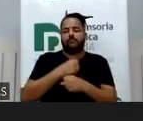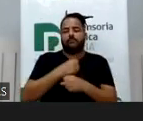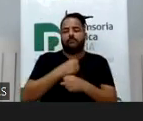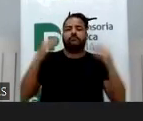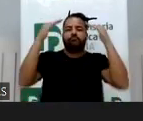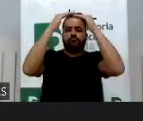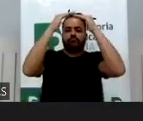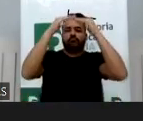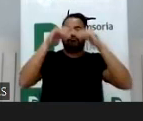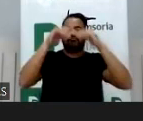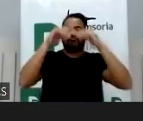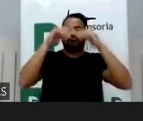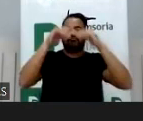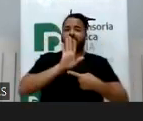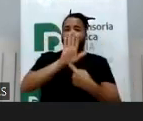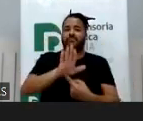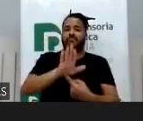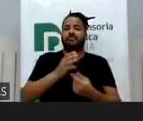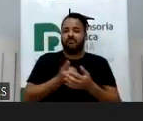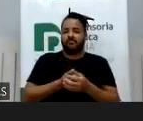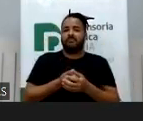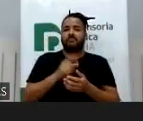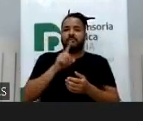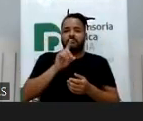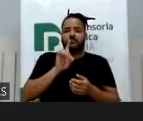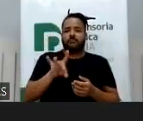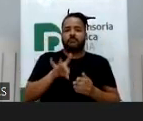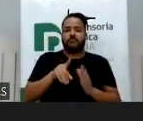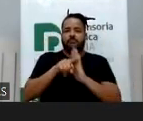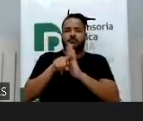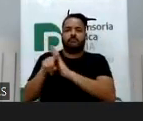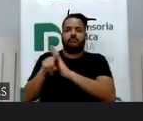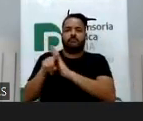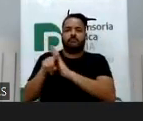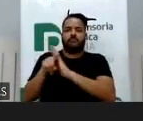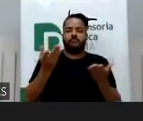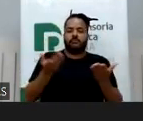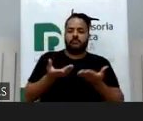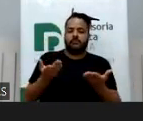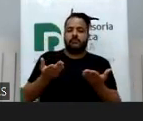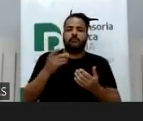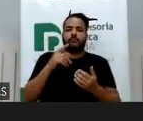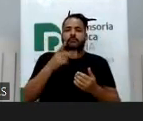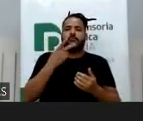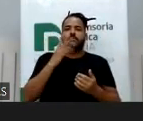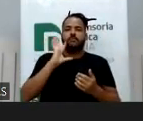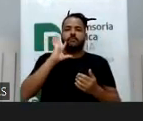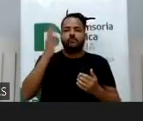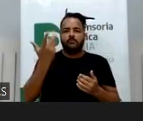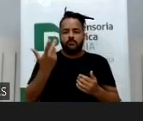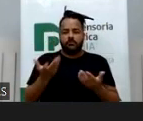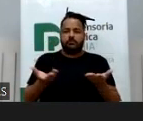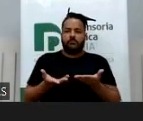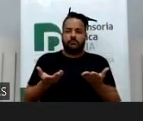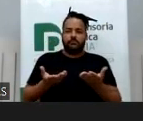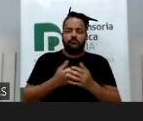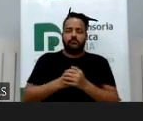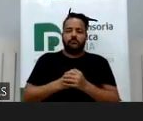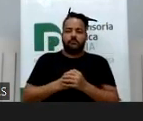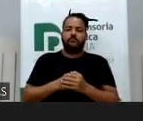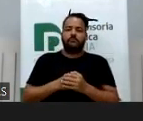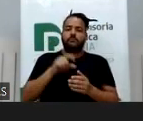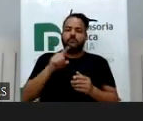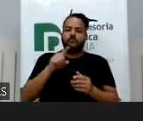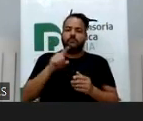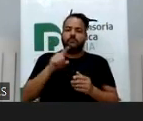aparecer, então também não é analisar, né, sob o prisma da radicalidade que não vai funcionar, é ter um debate